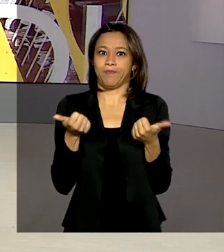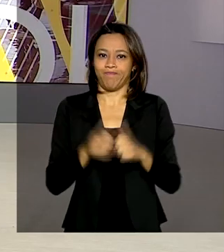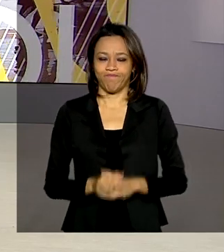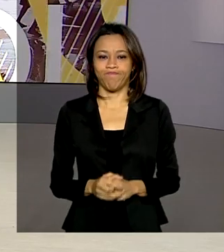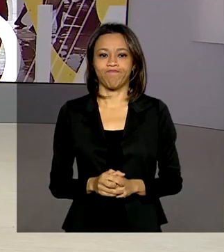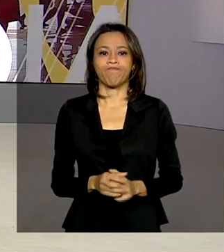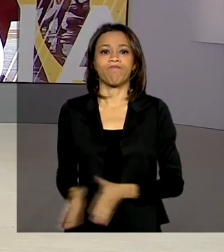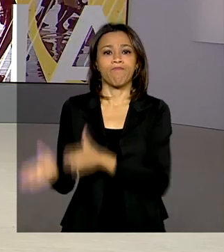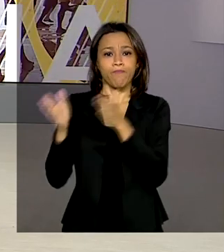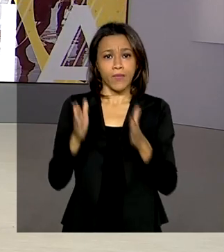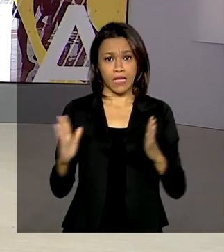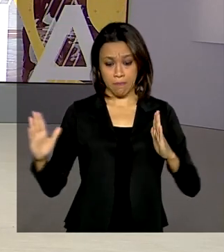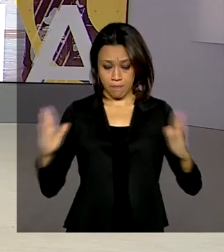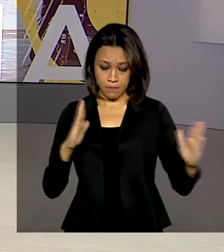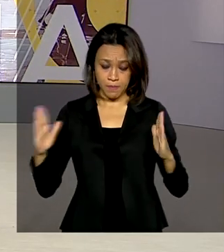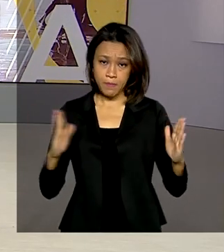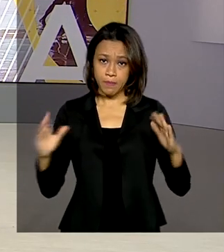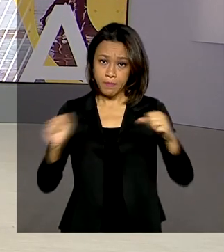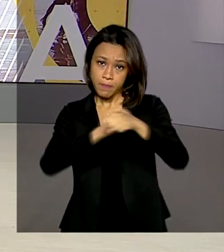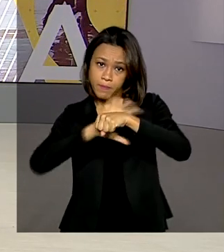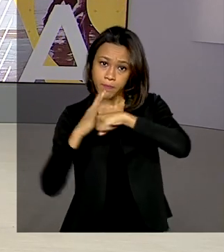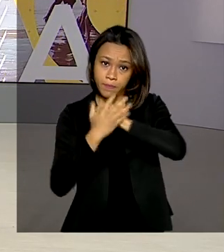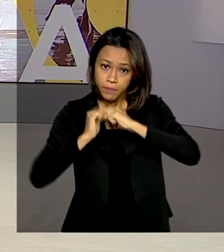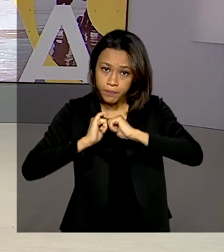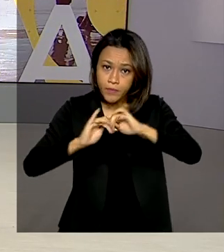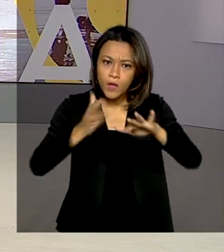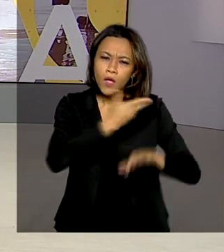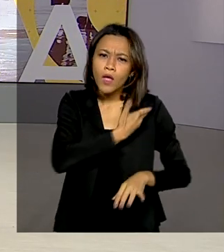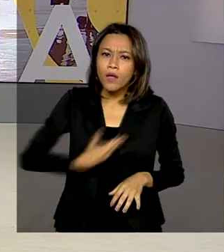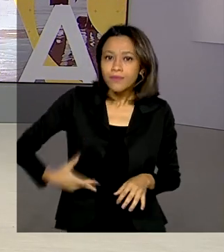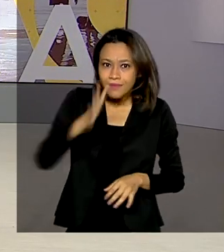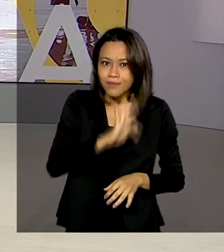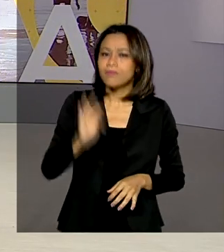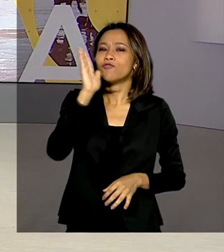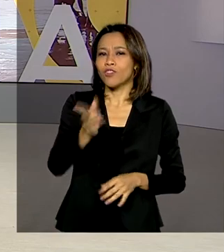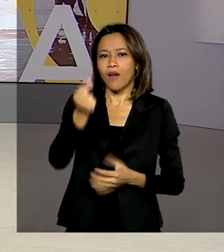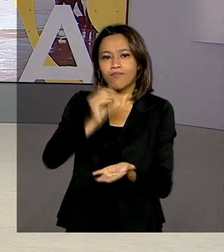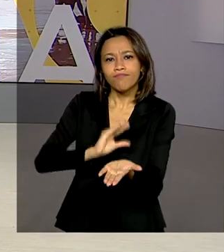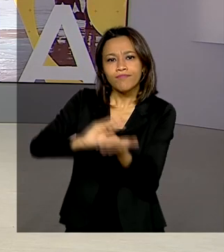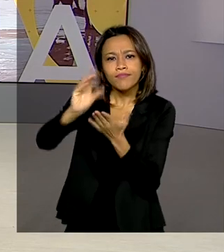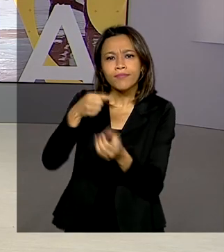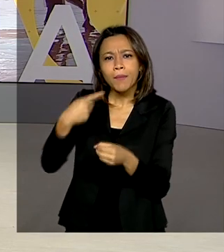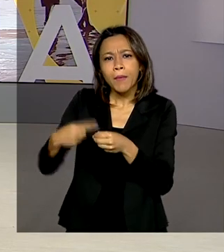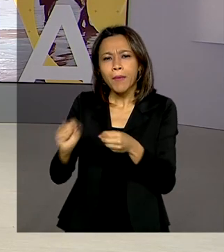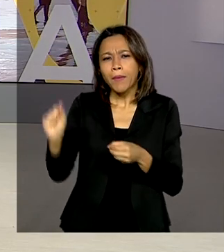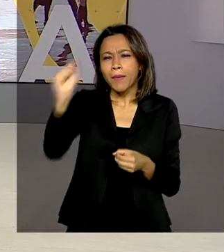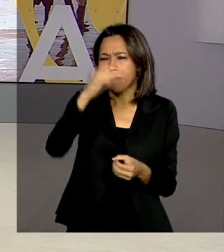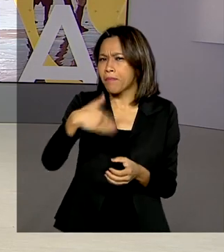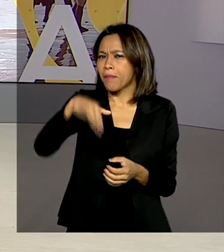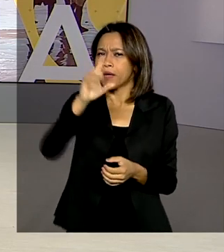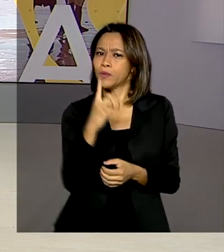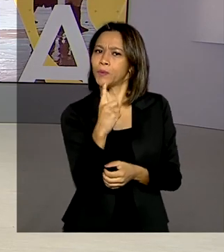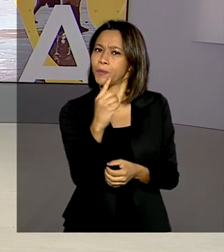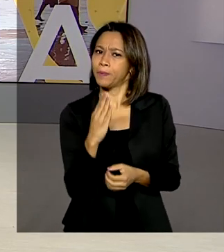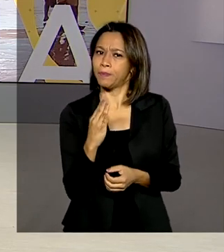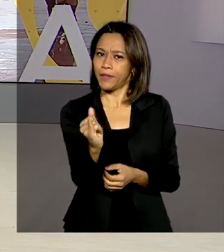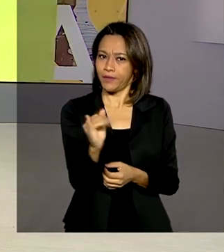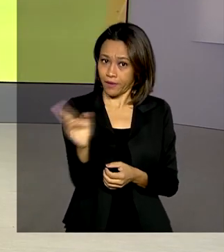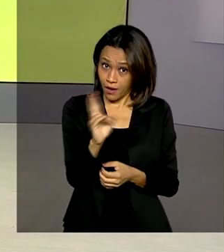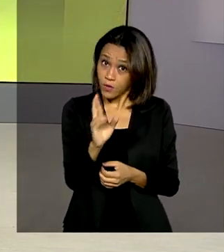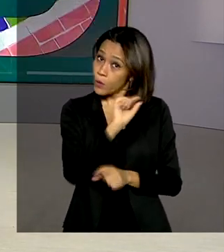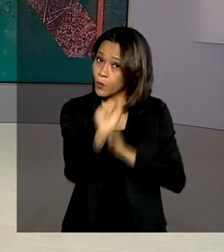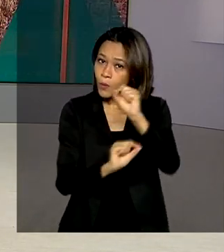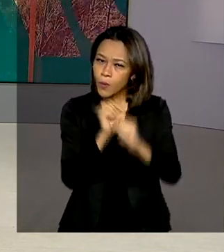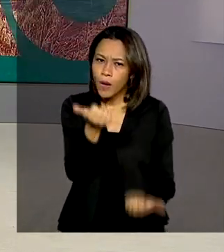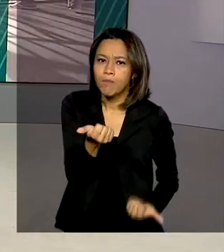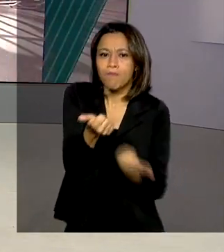Durante essa pandemia, o governo federal já repassou aos municípios mais de um bilhão de reais para reforçar as ações